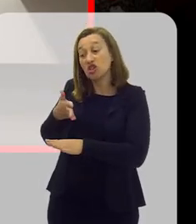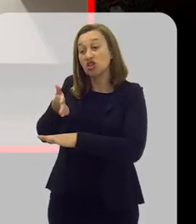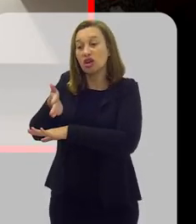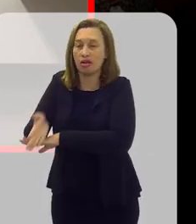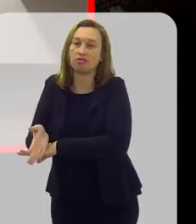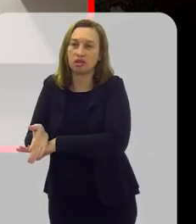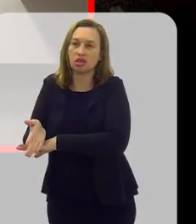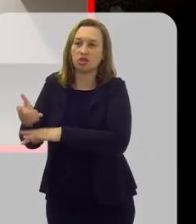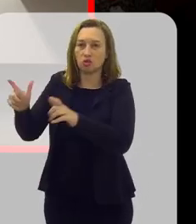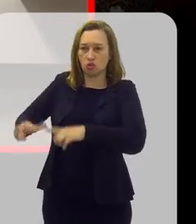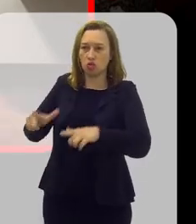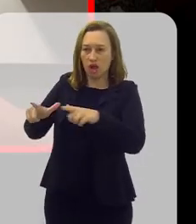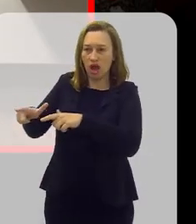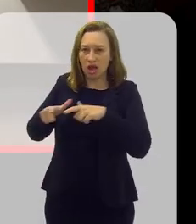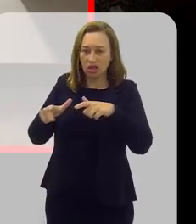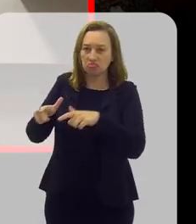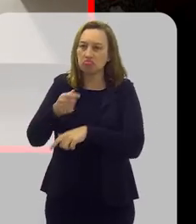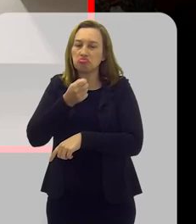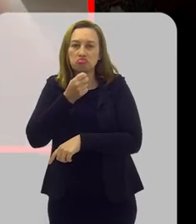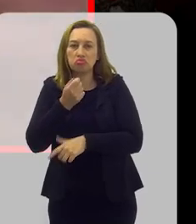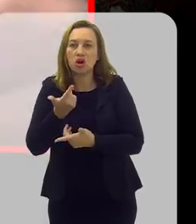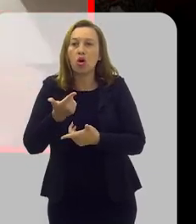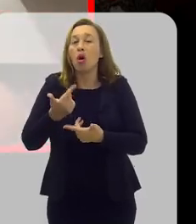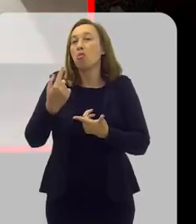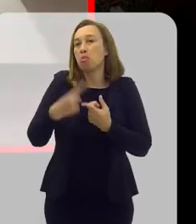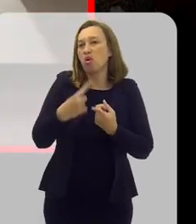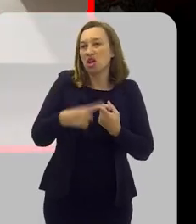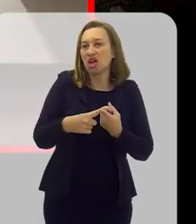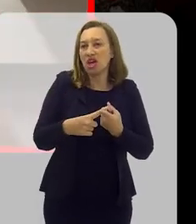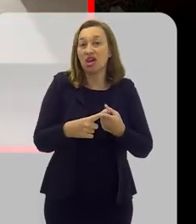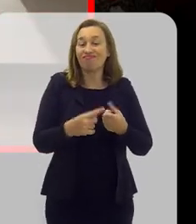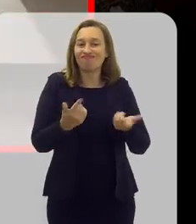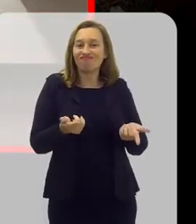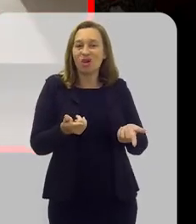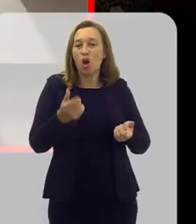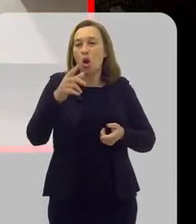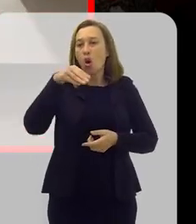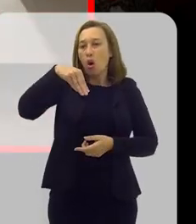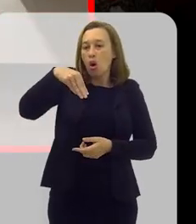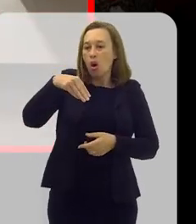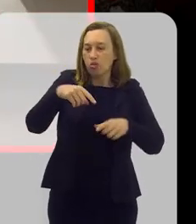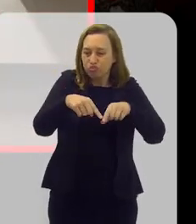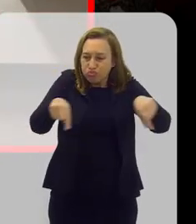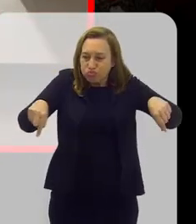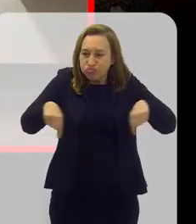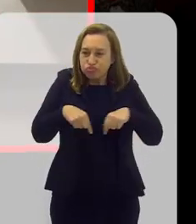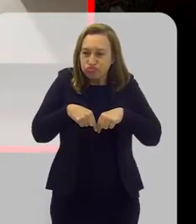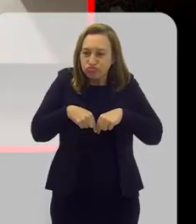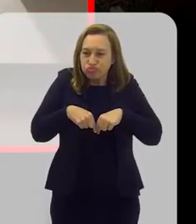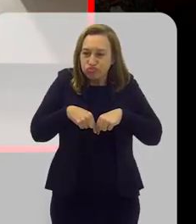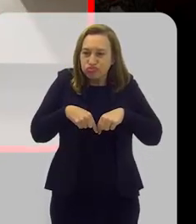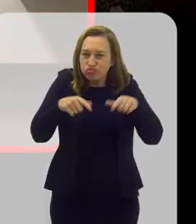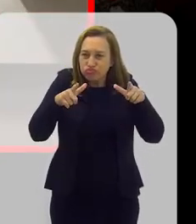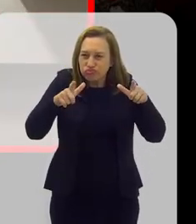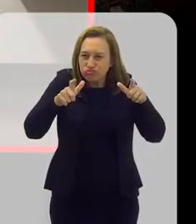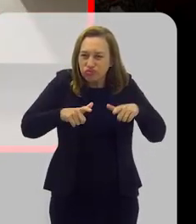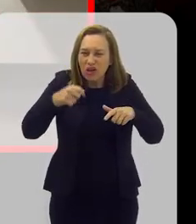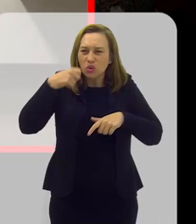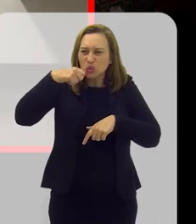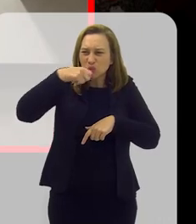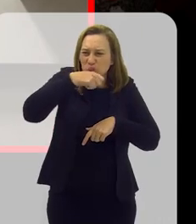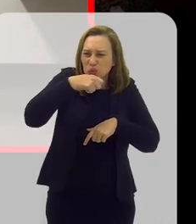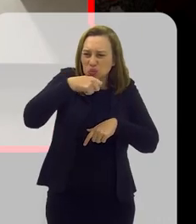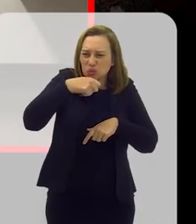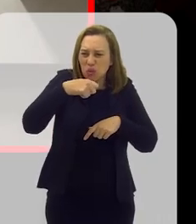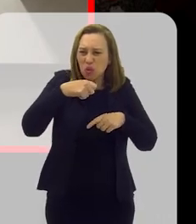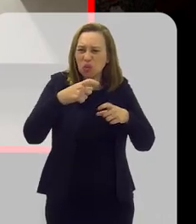atendimento, né? Porque montar um consultório odontológico em lugares assim realmente é um grande